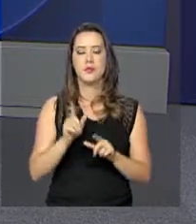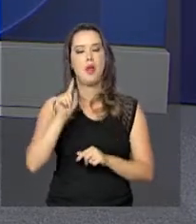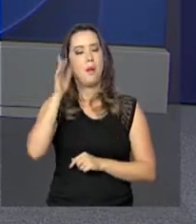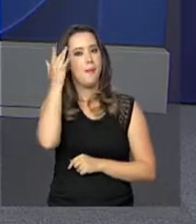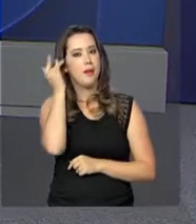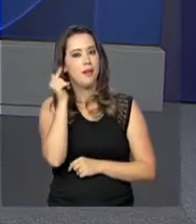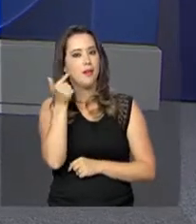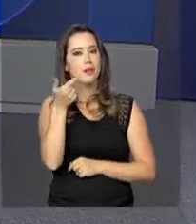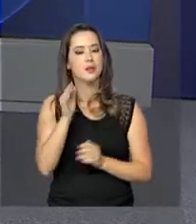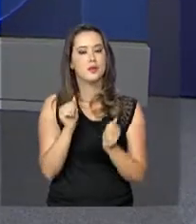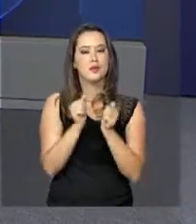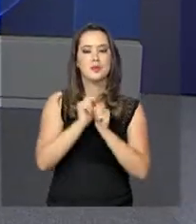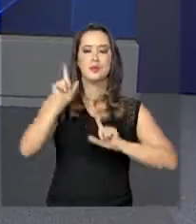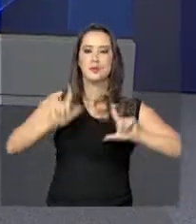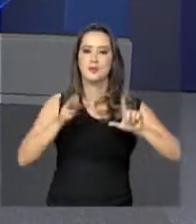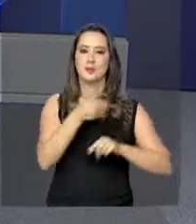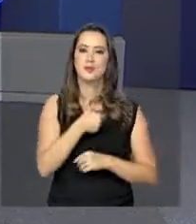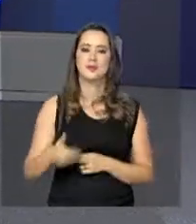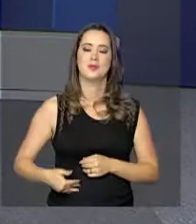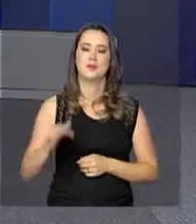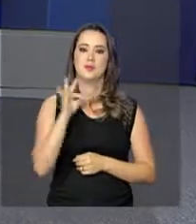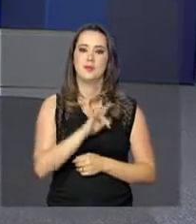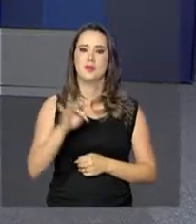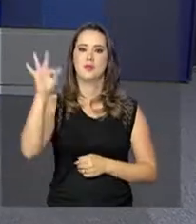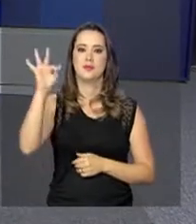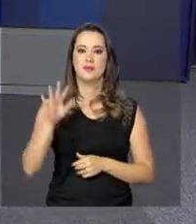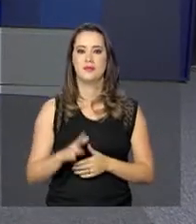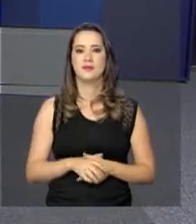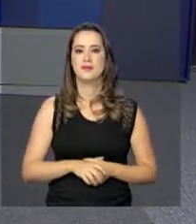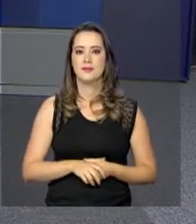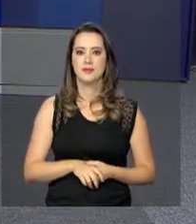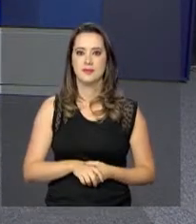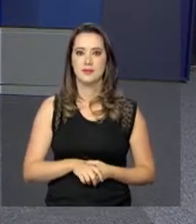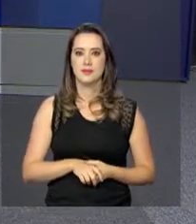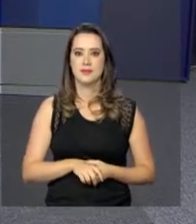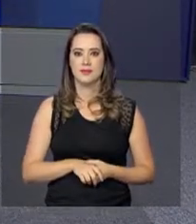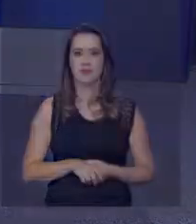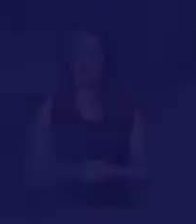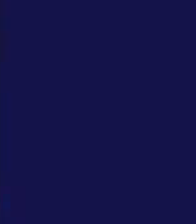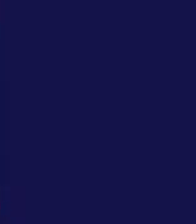novamente amanhã. Continue com a gente aqui na NBR, a TV do Governo Federal.